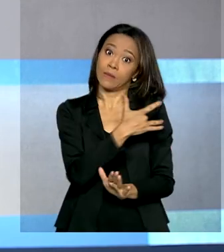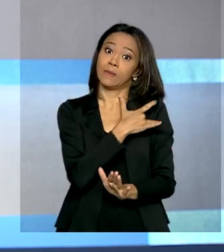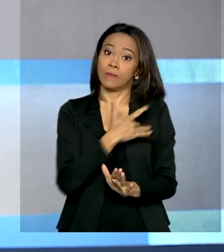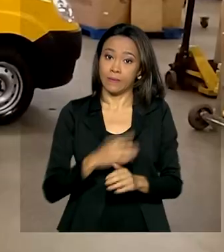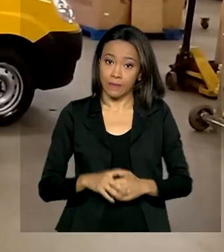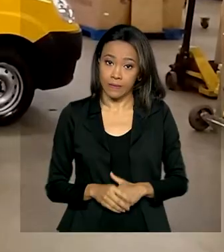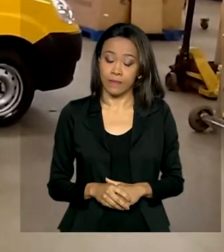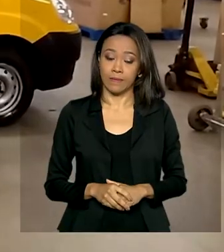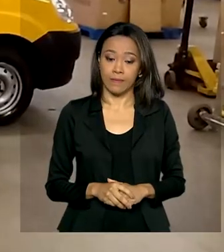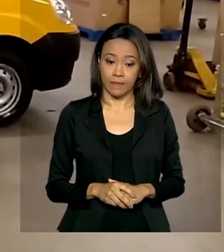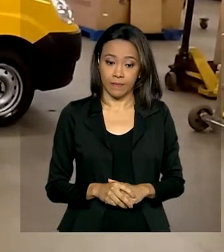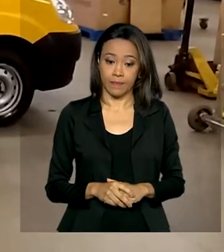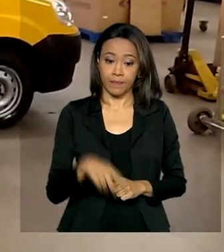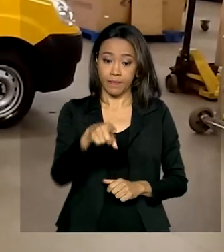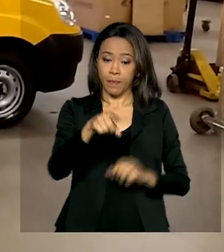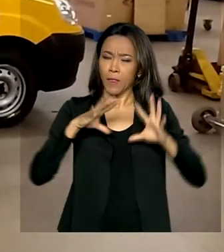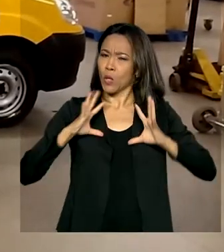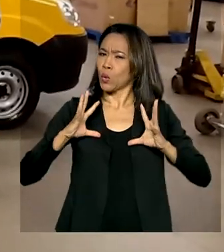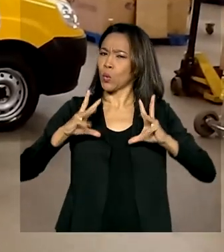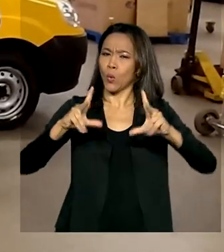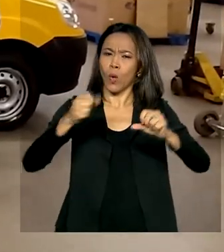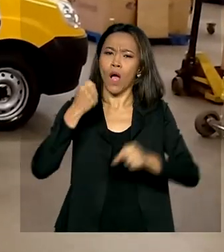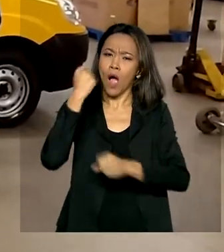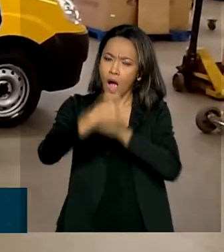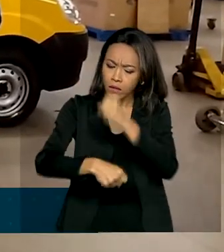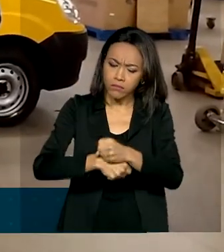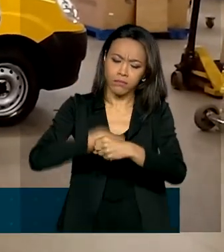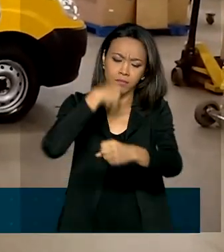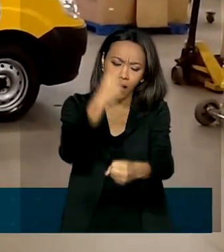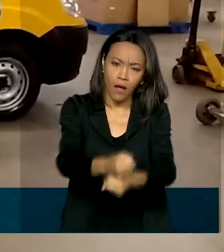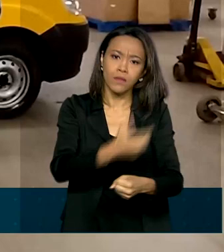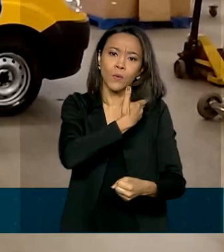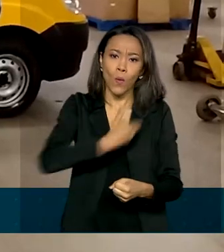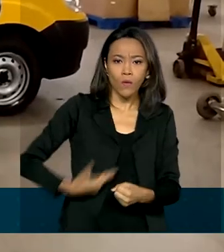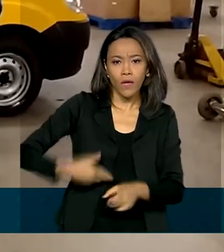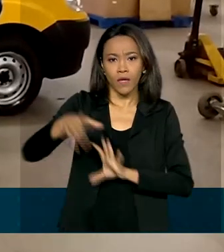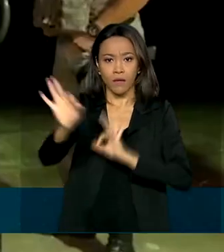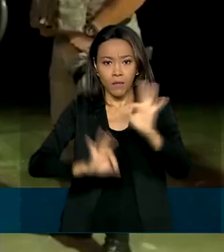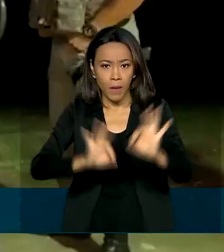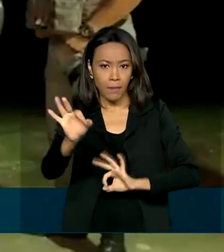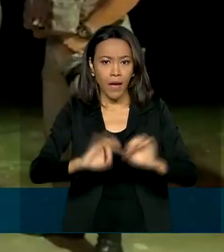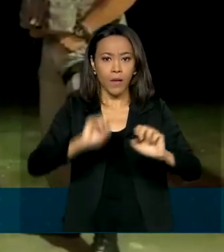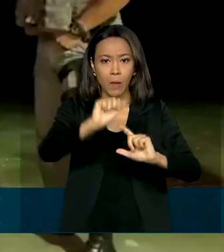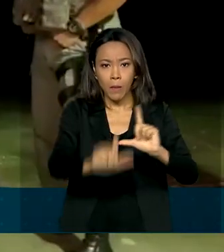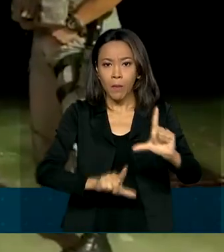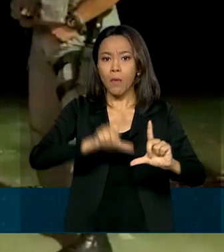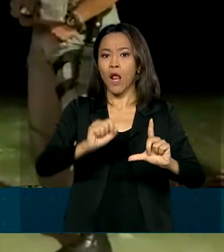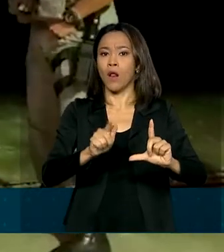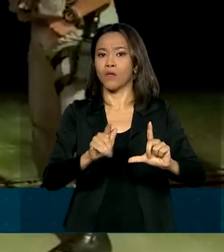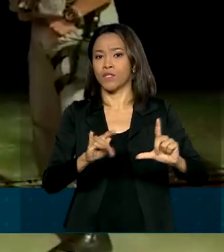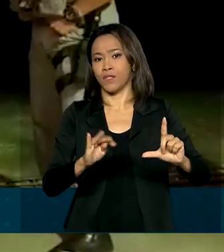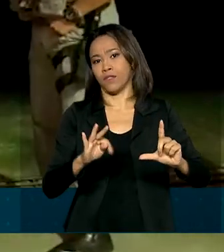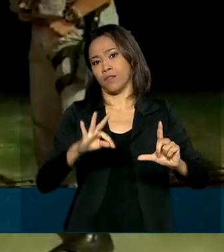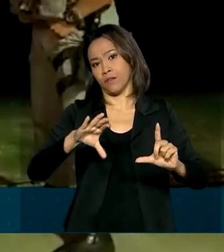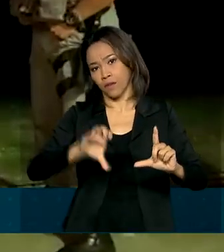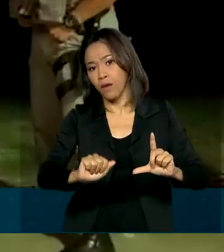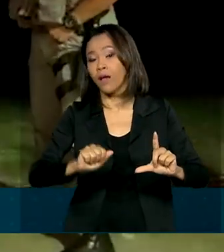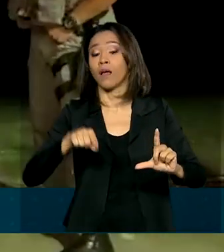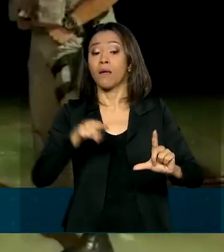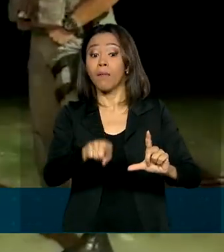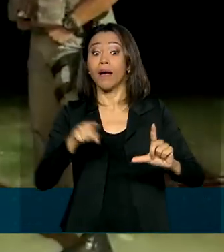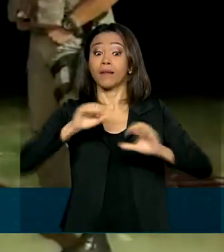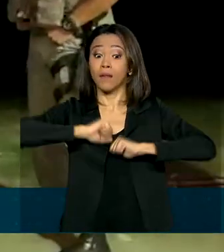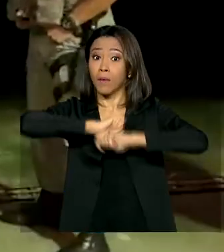Todos os anos, o governo monta um esquema de segurança especial para garantir a transparência